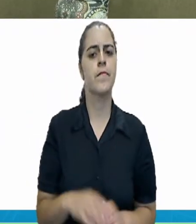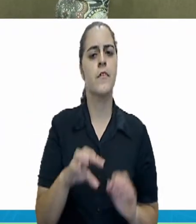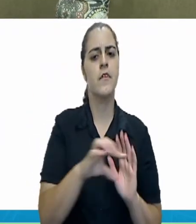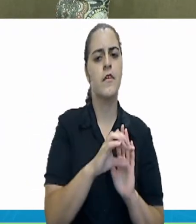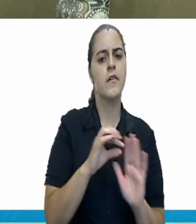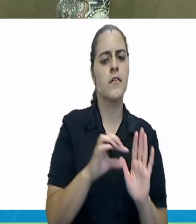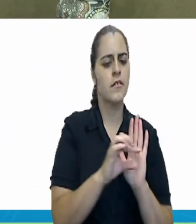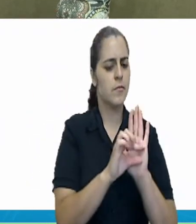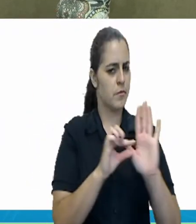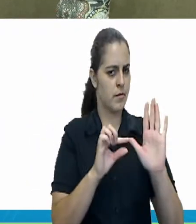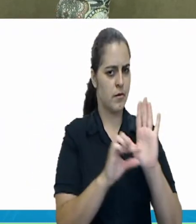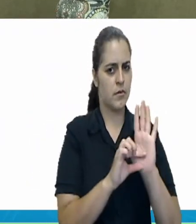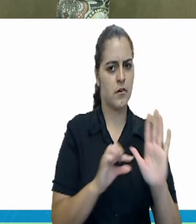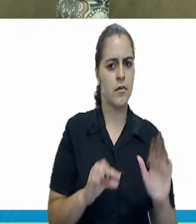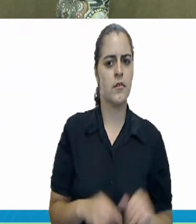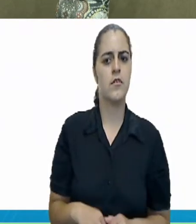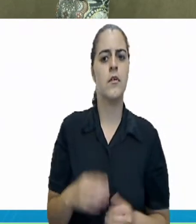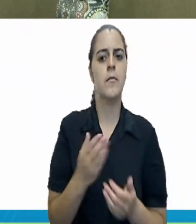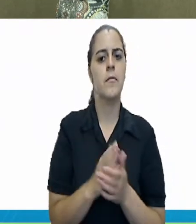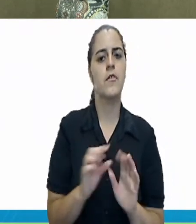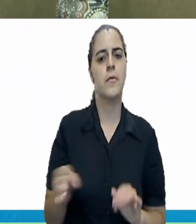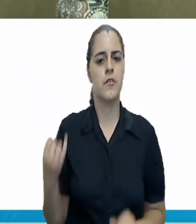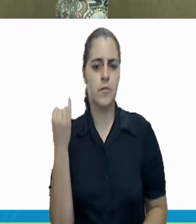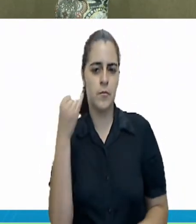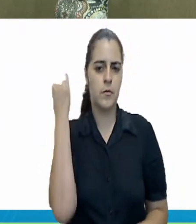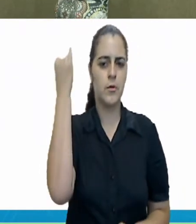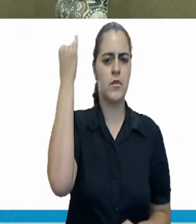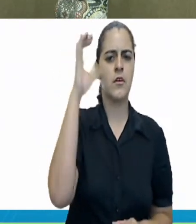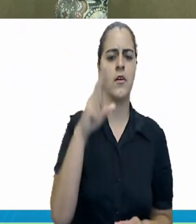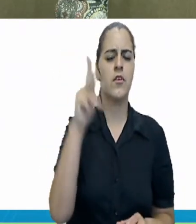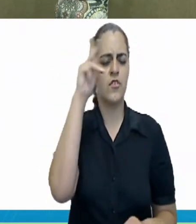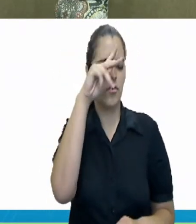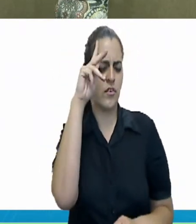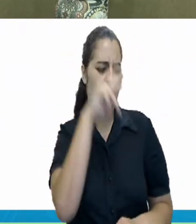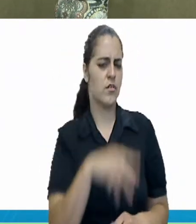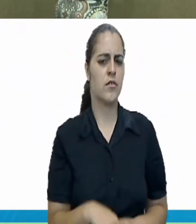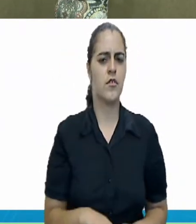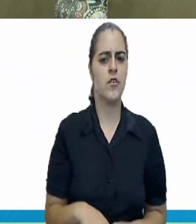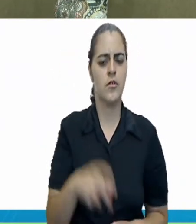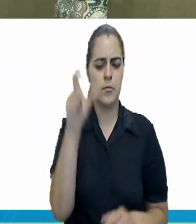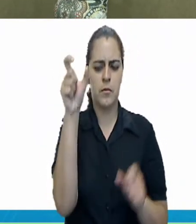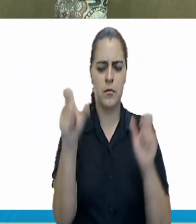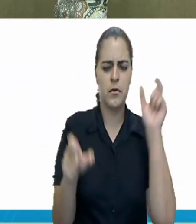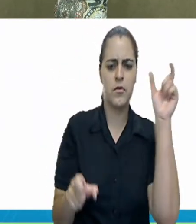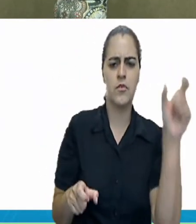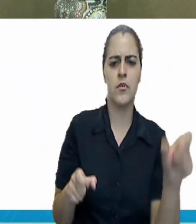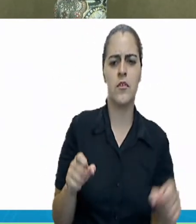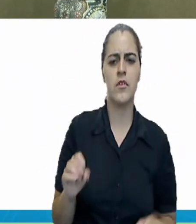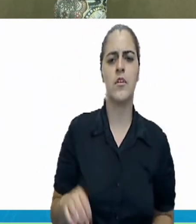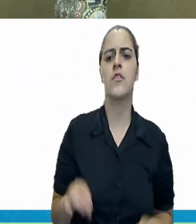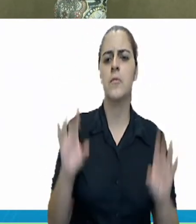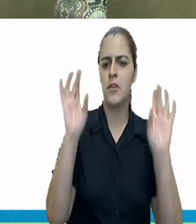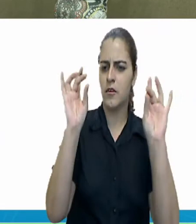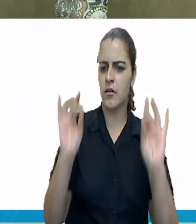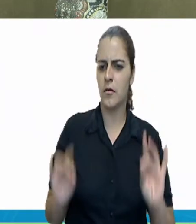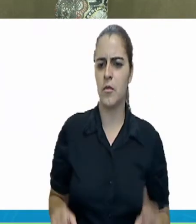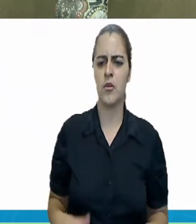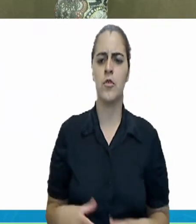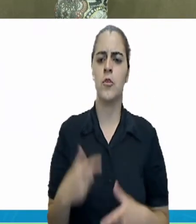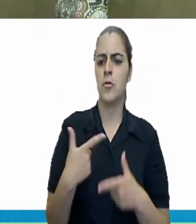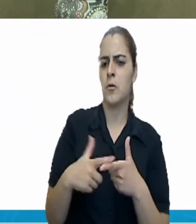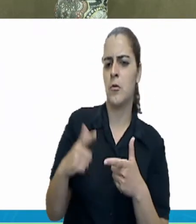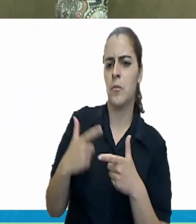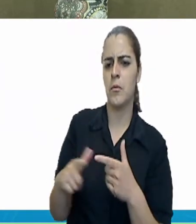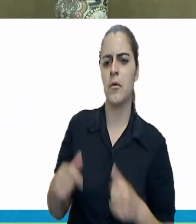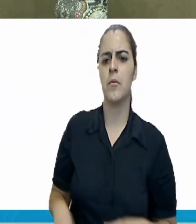nesses parágrafos estão as partes mais importantes da história, as personagens principais, o conflito